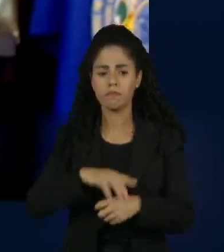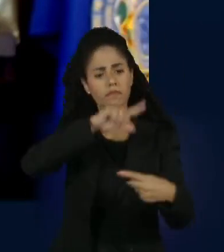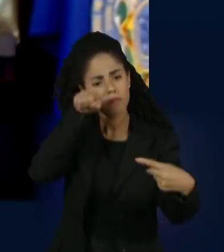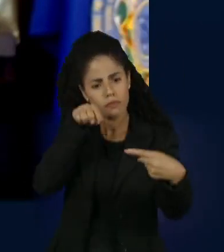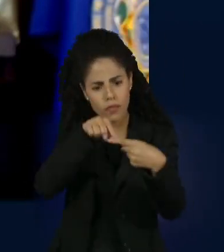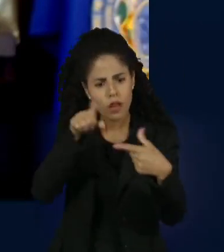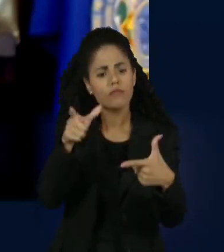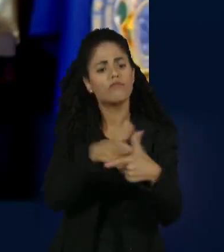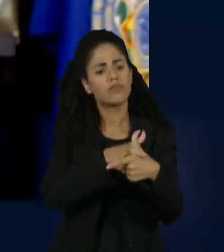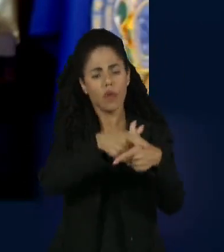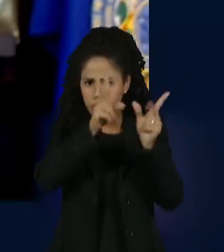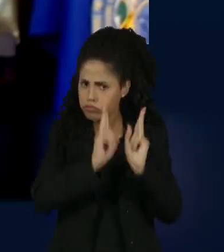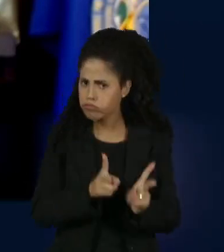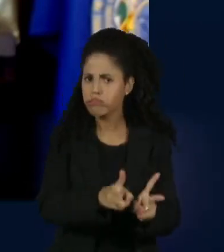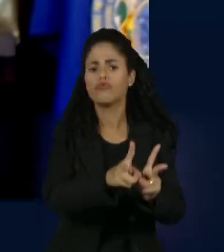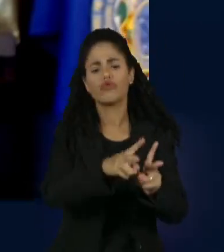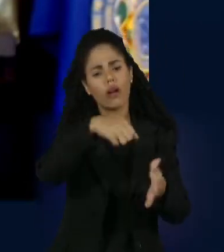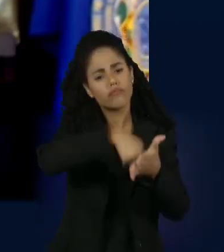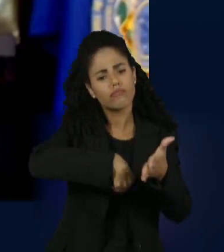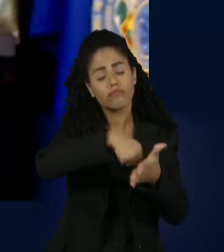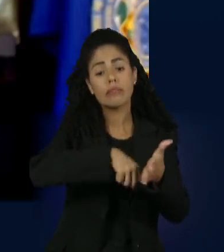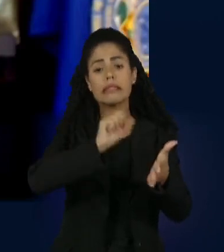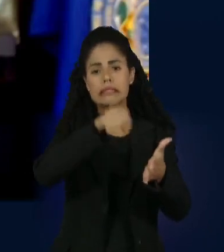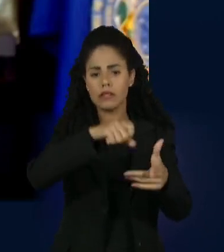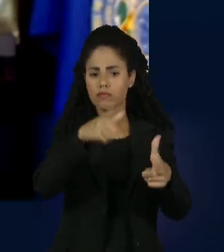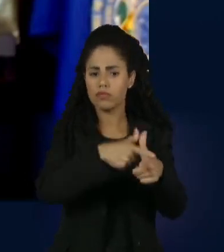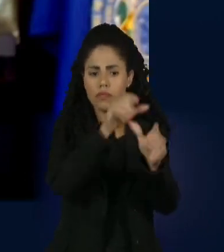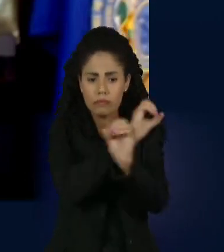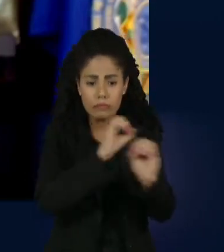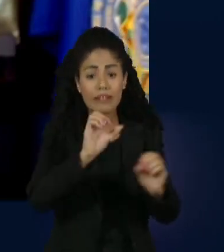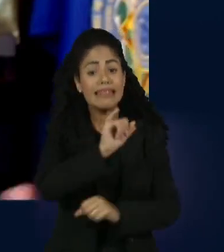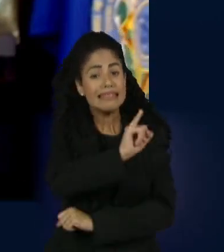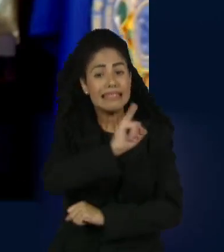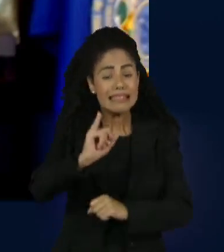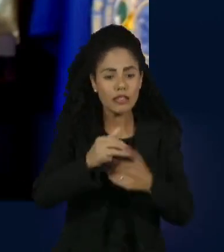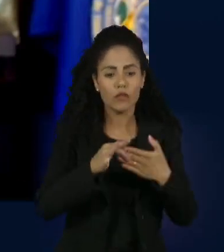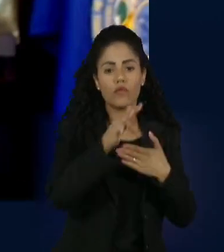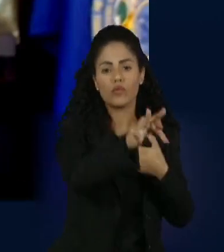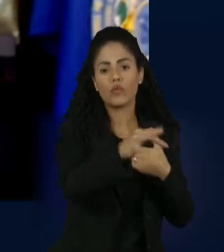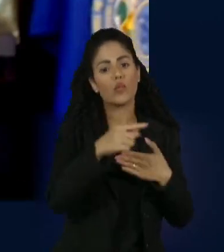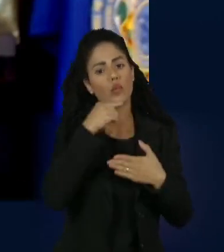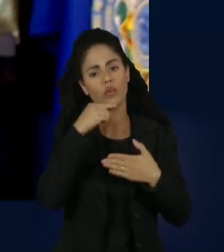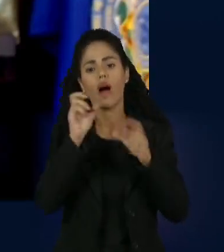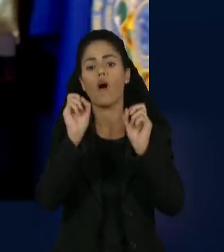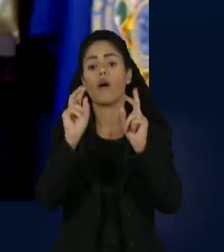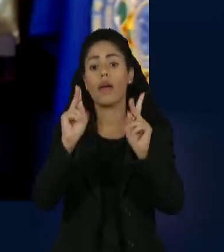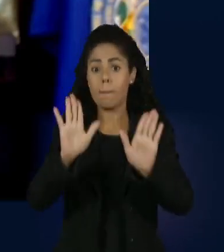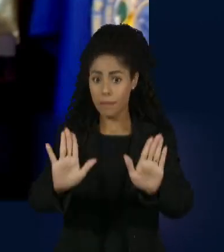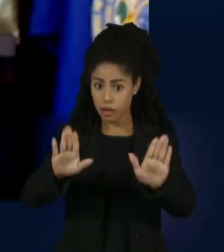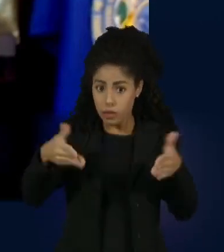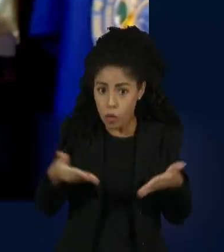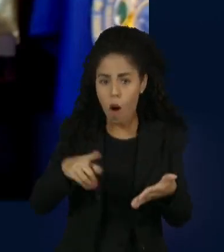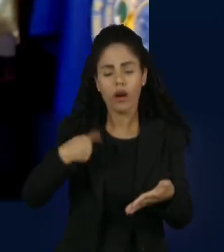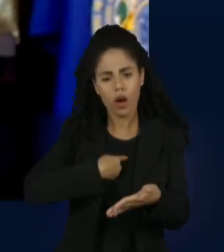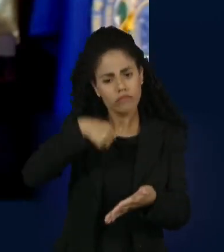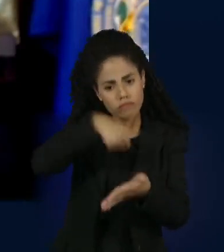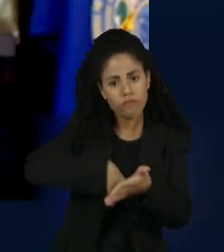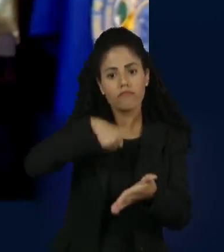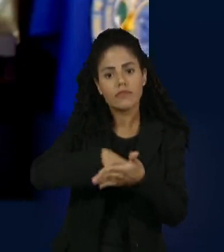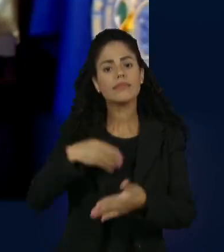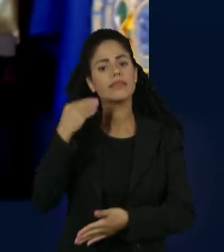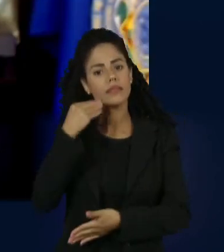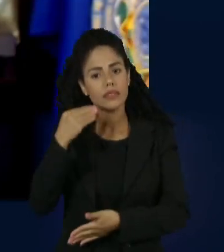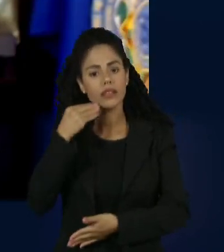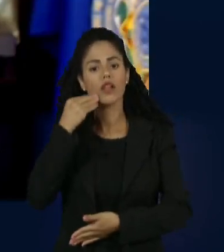continuamente perseguida e buscada. Se lá na frente ela não conseguir ser alcançada, é uma outra coisa. Mas nós não podemos deixar de ter a